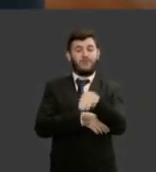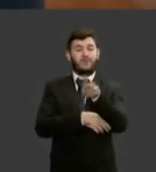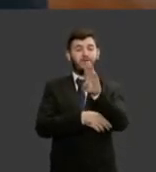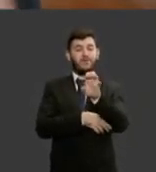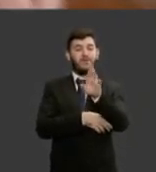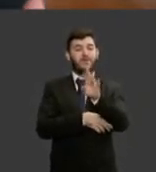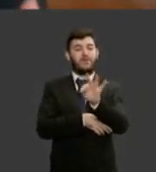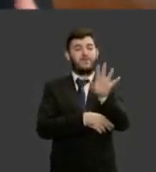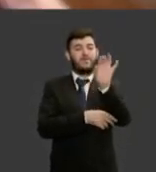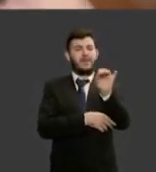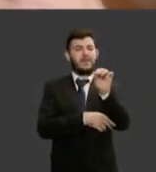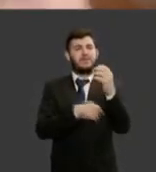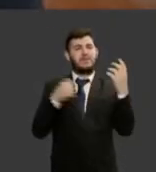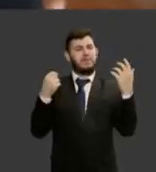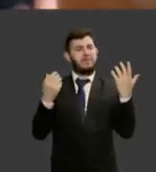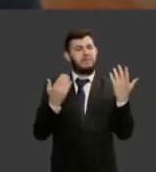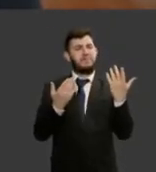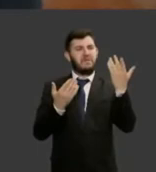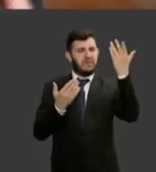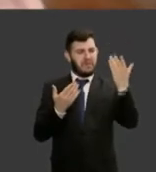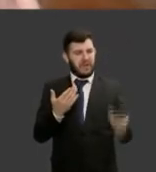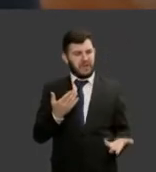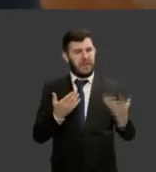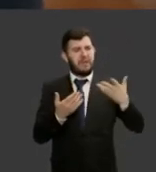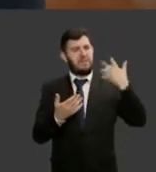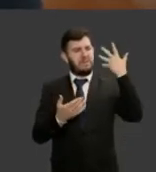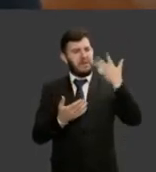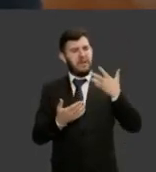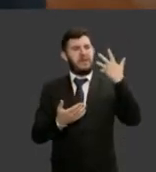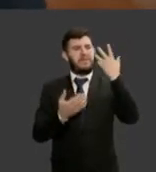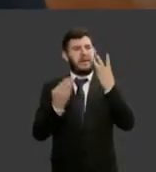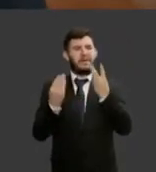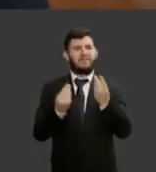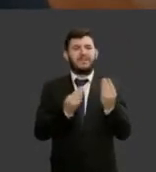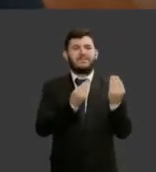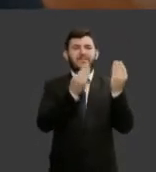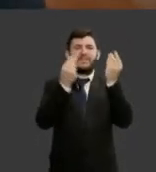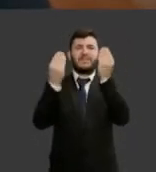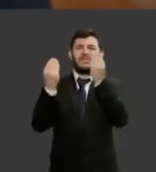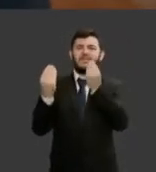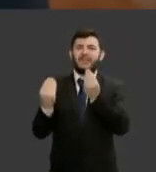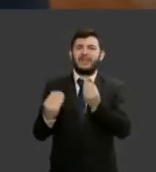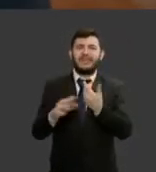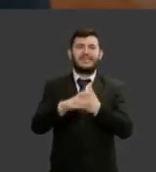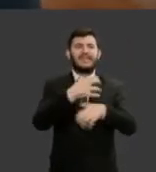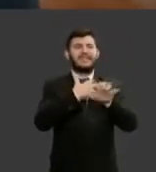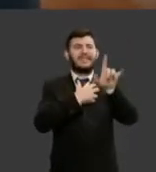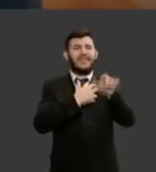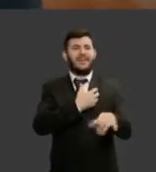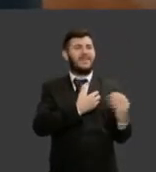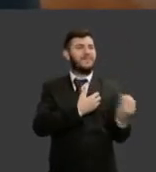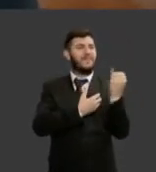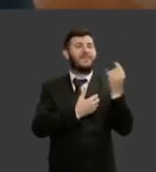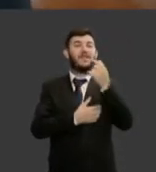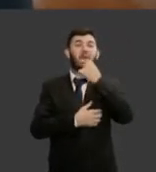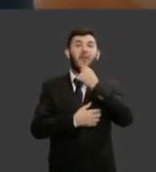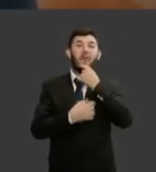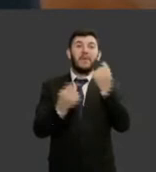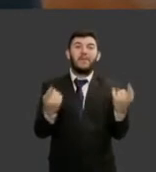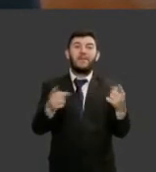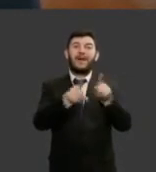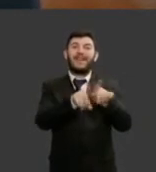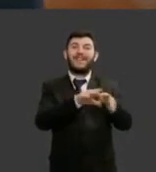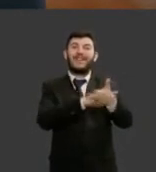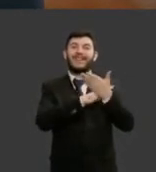muito sensível à questão feminina é muito importante a gente ter um homem parceiro aliado parabéns ministro